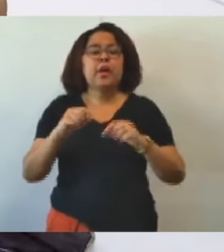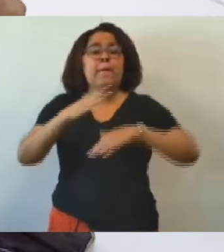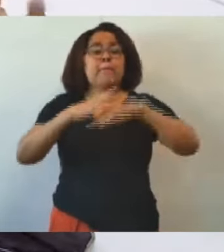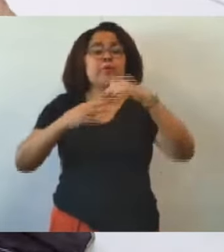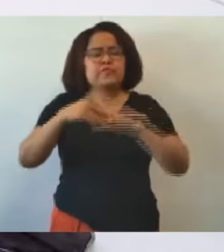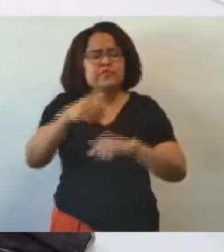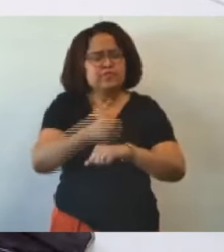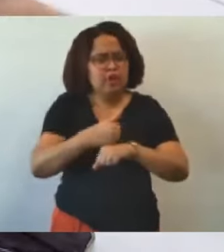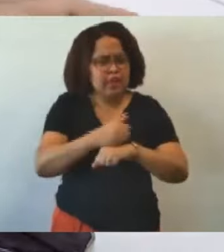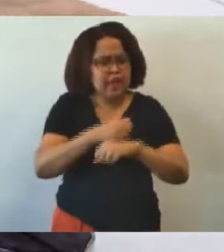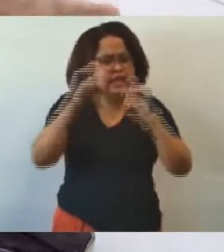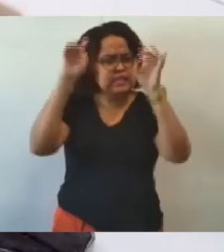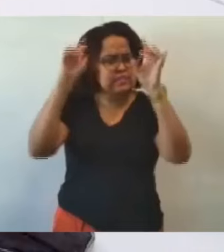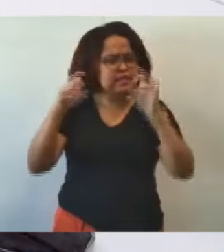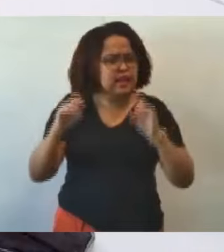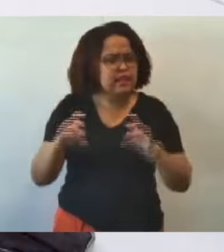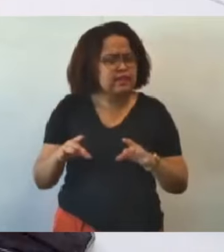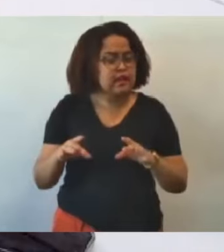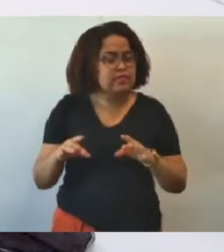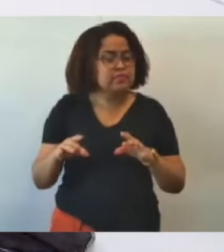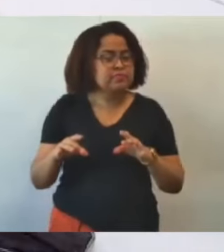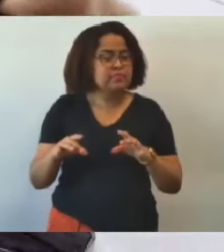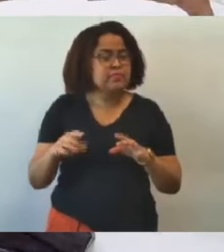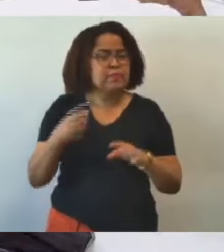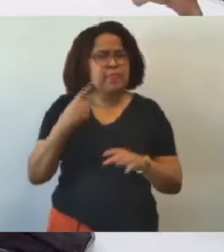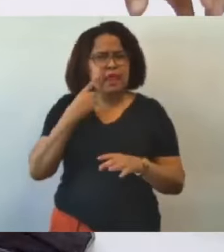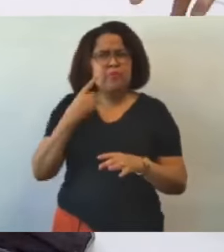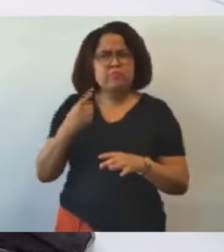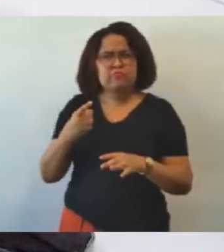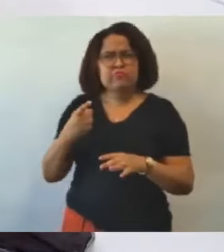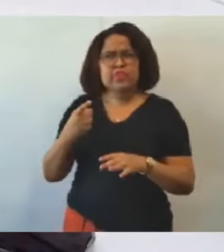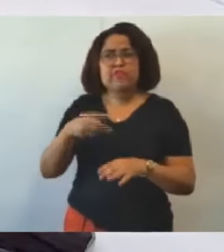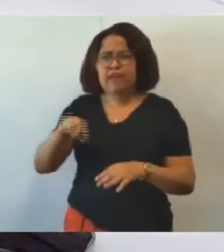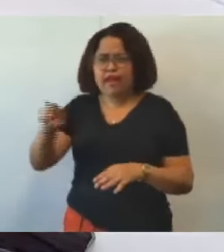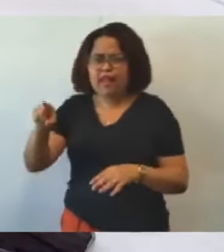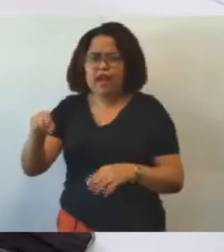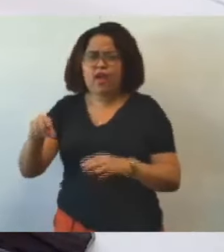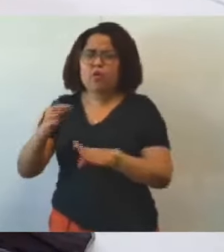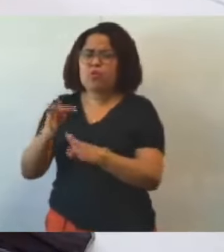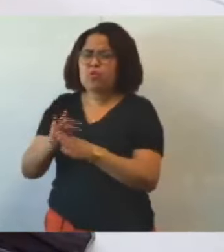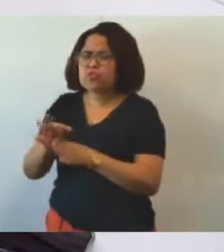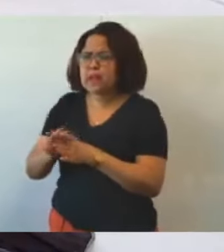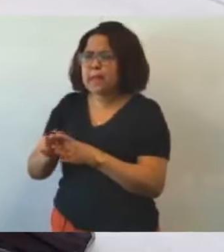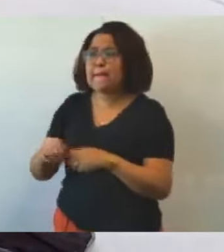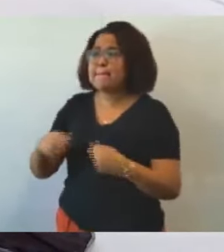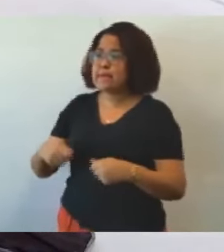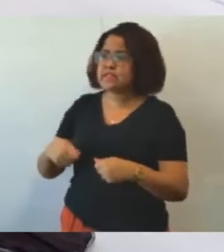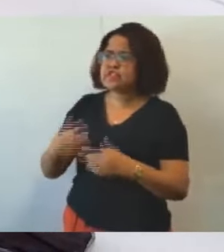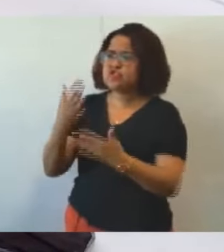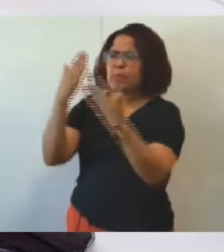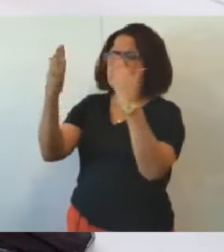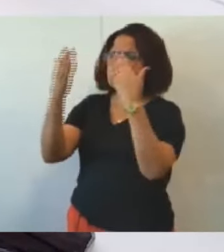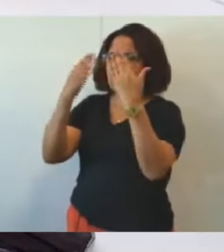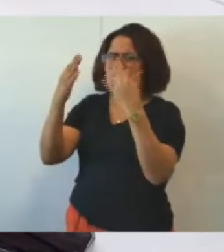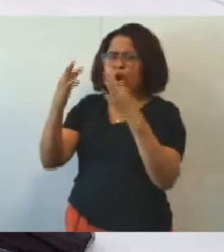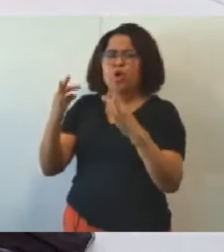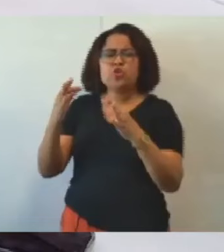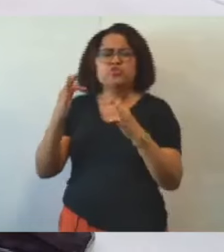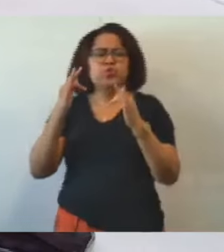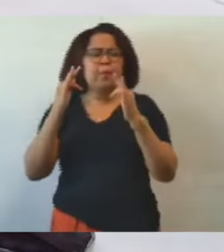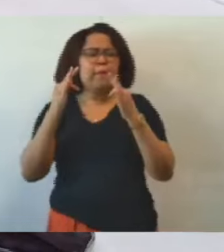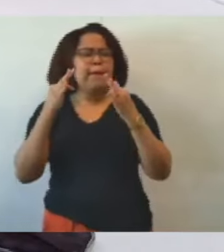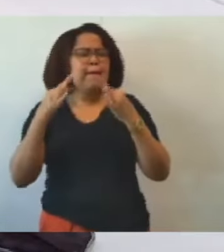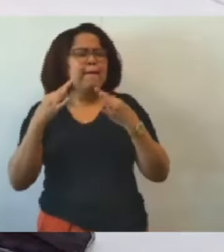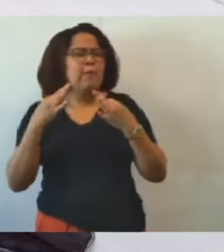você veja bem vai lá o conselheiro precisa de um psicólogo um psiquiatra precisa de um